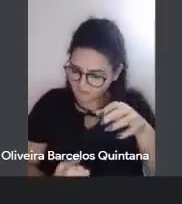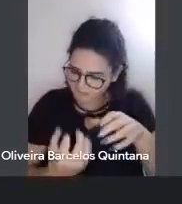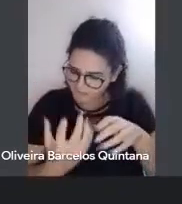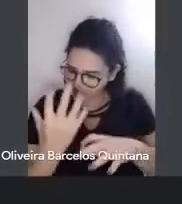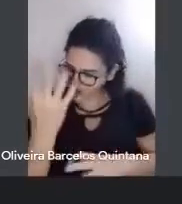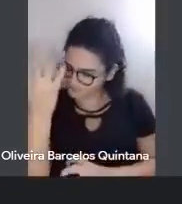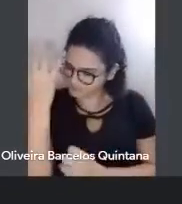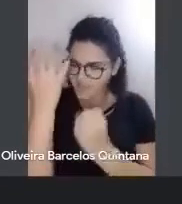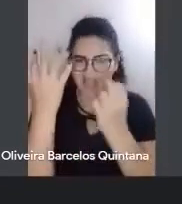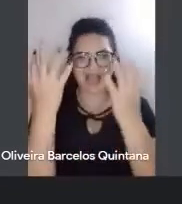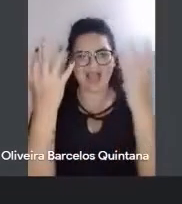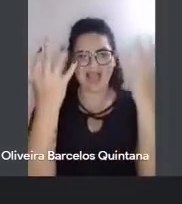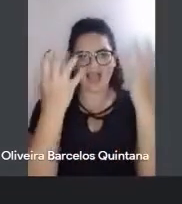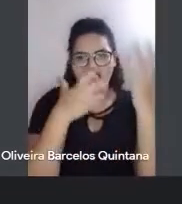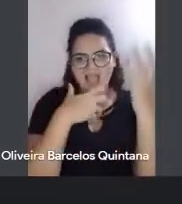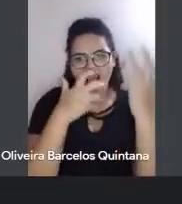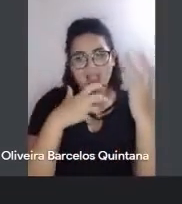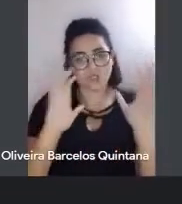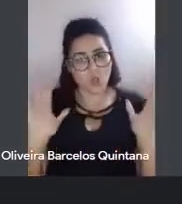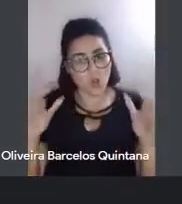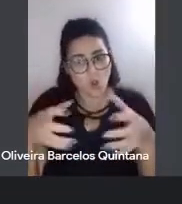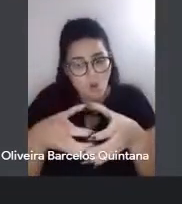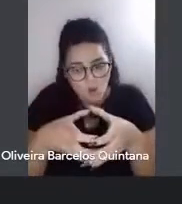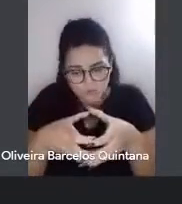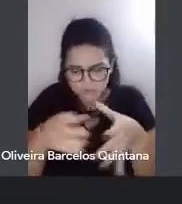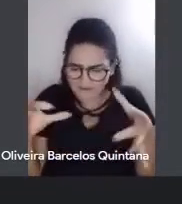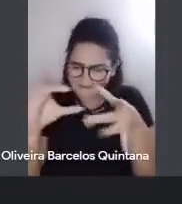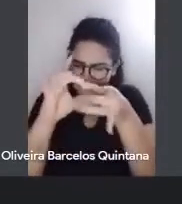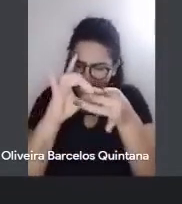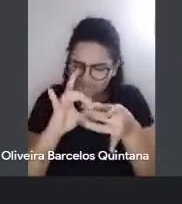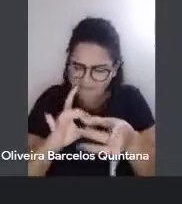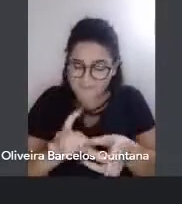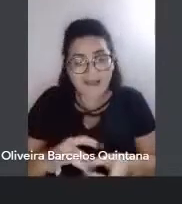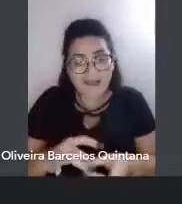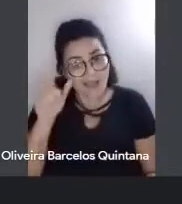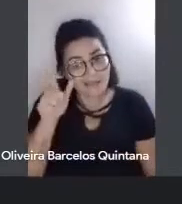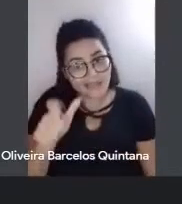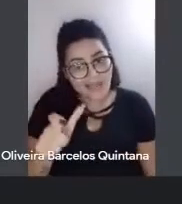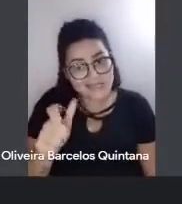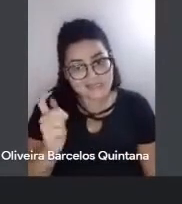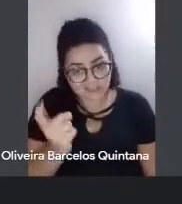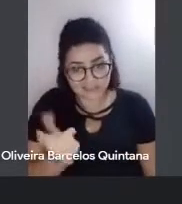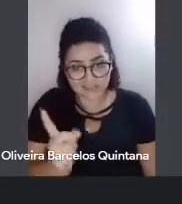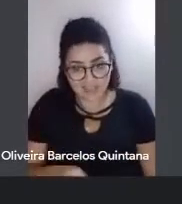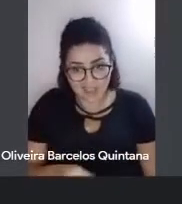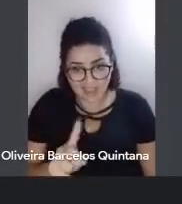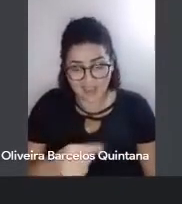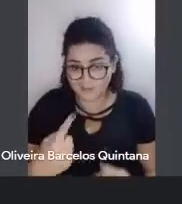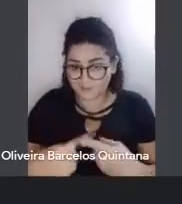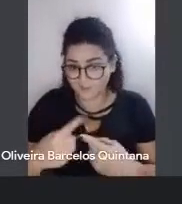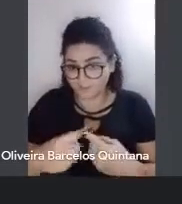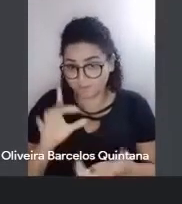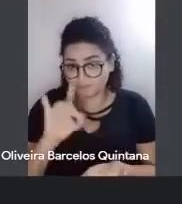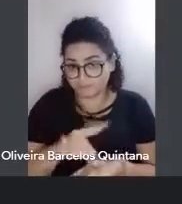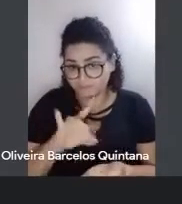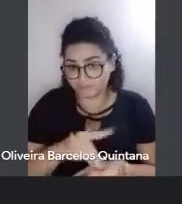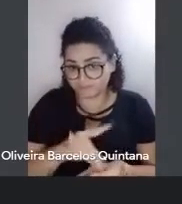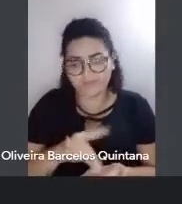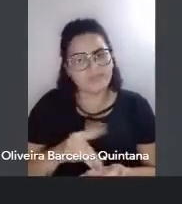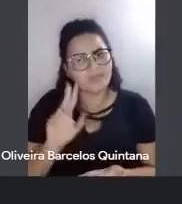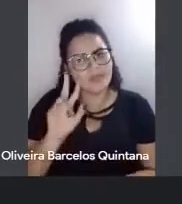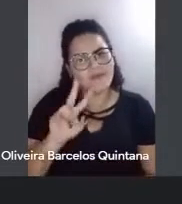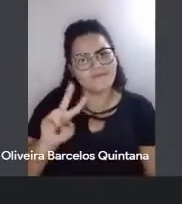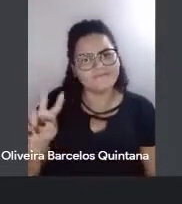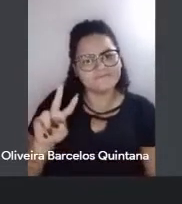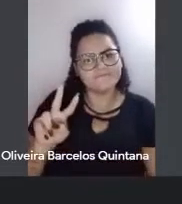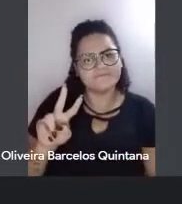tiver aquele conjunto, então, eu acho que é interessantíssimo isso, porque realmente, quando eu ouvi lá na